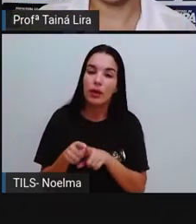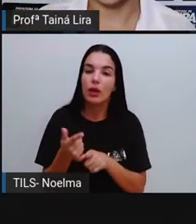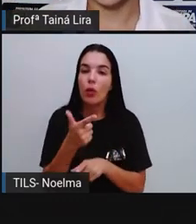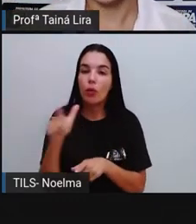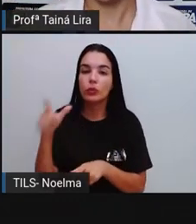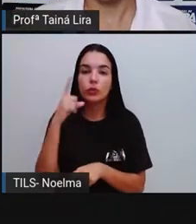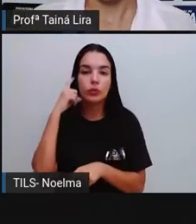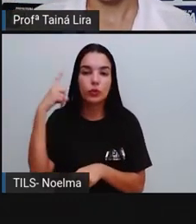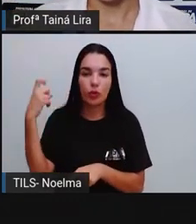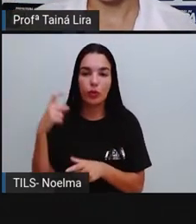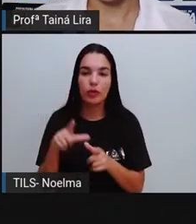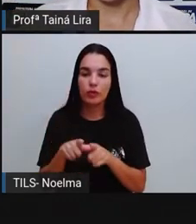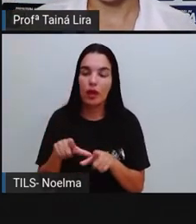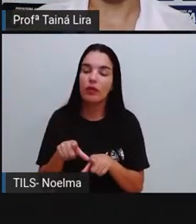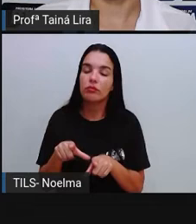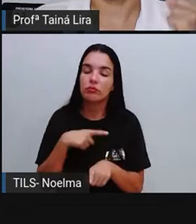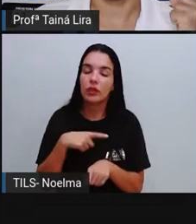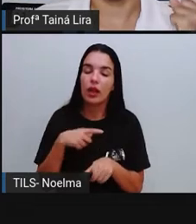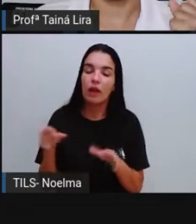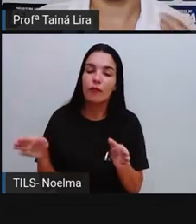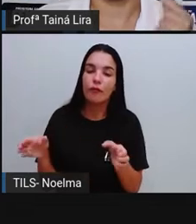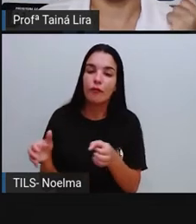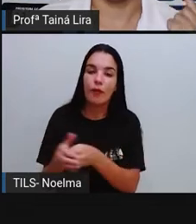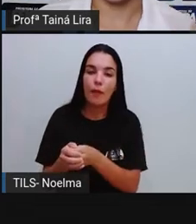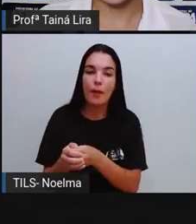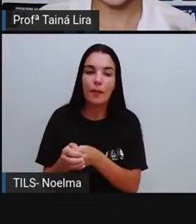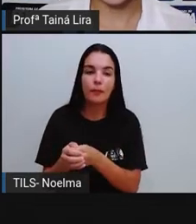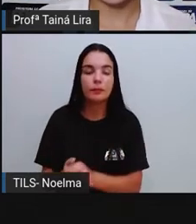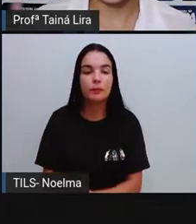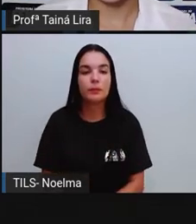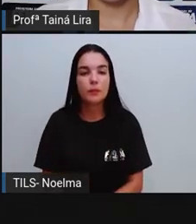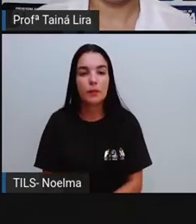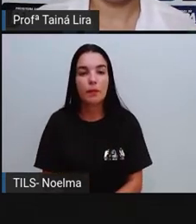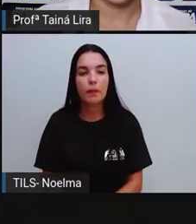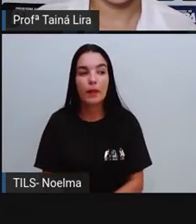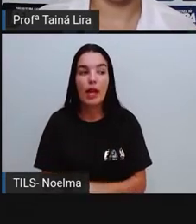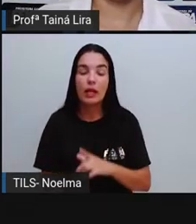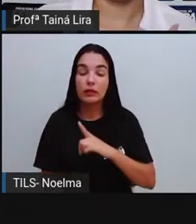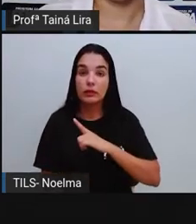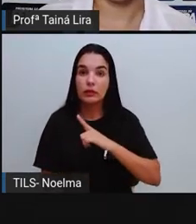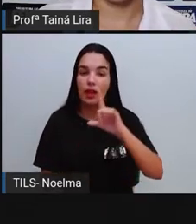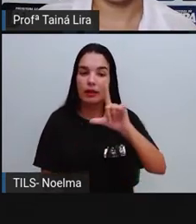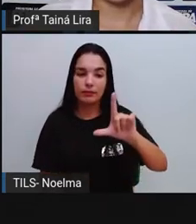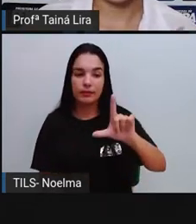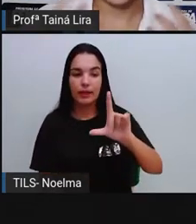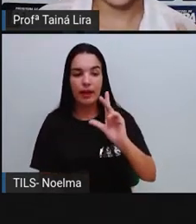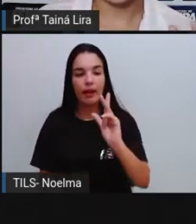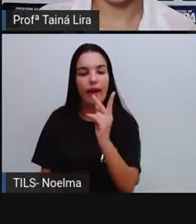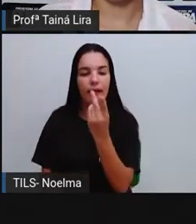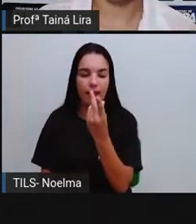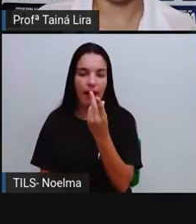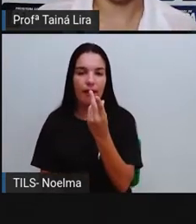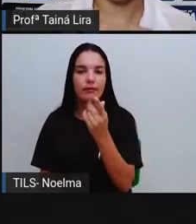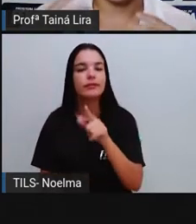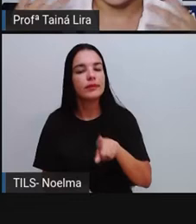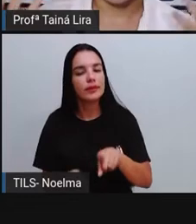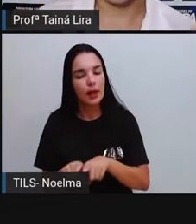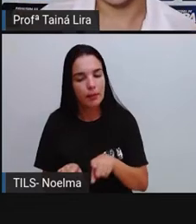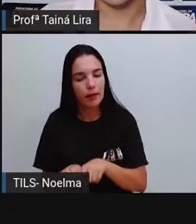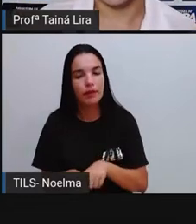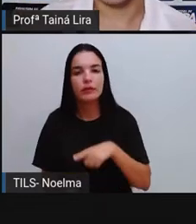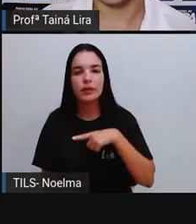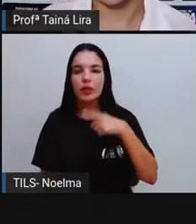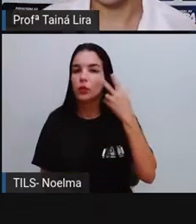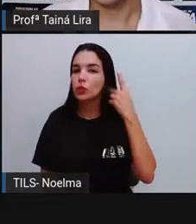eu tenho ali, É, Por exemplo, O Lé H, Eu tenho a sílaba Lé, né? Folha,